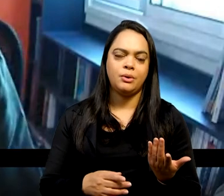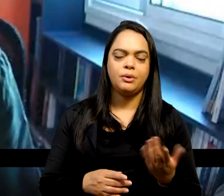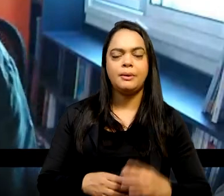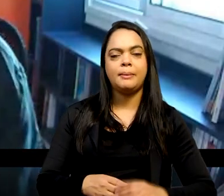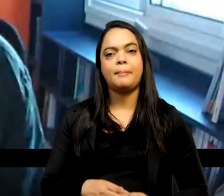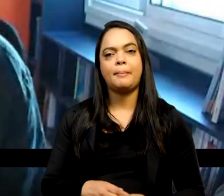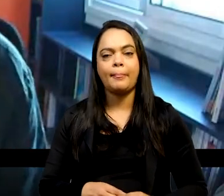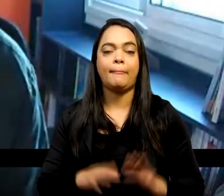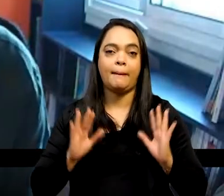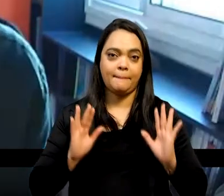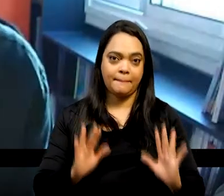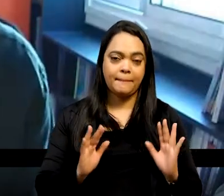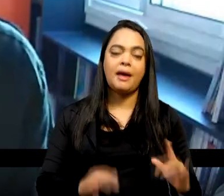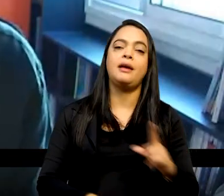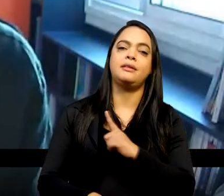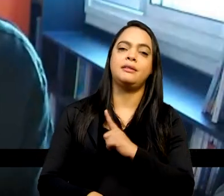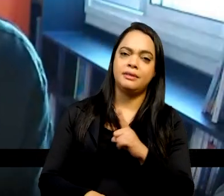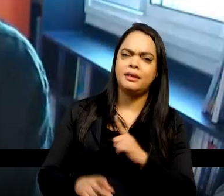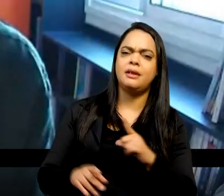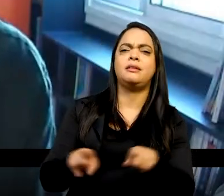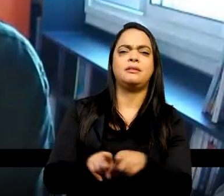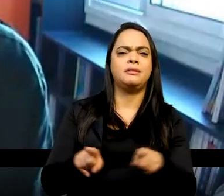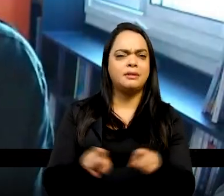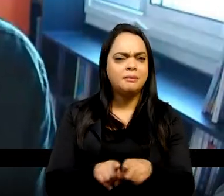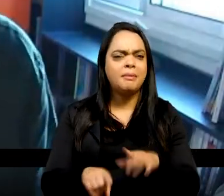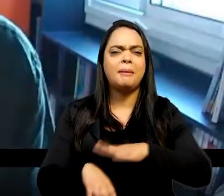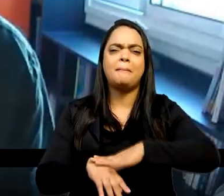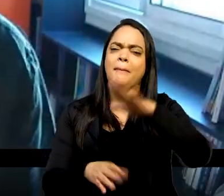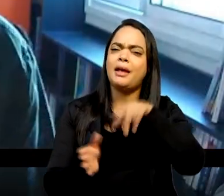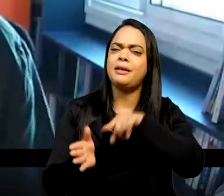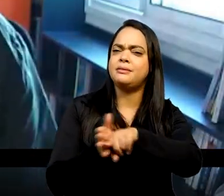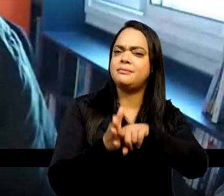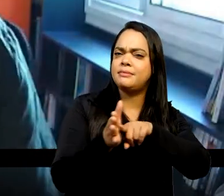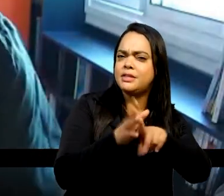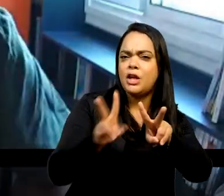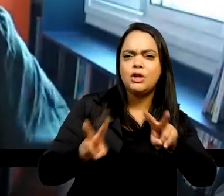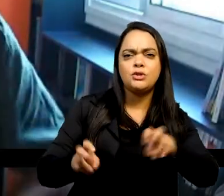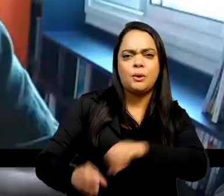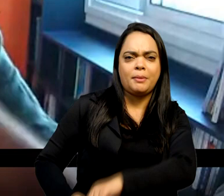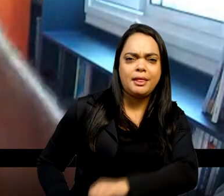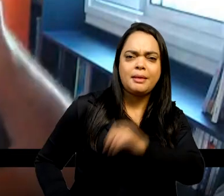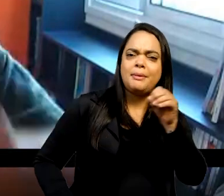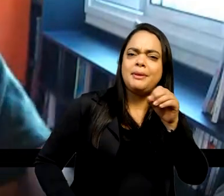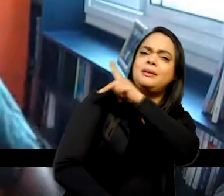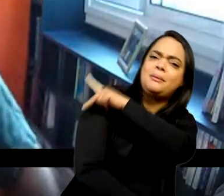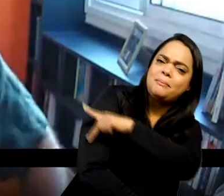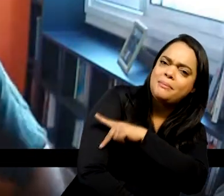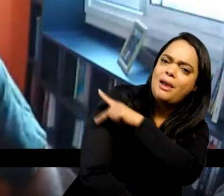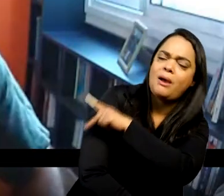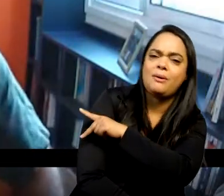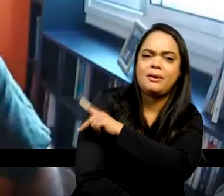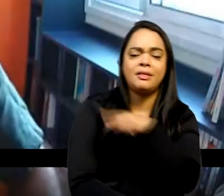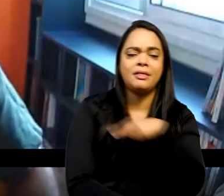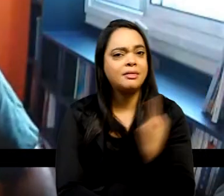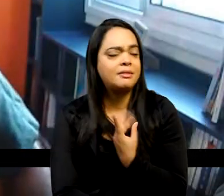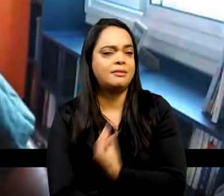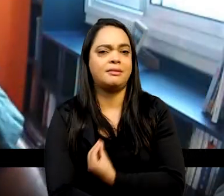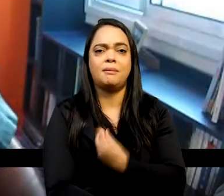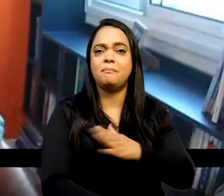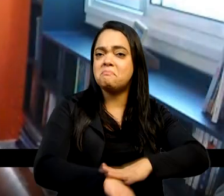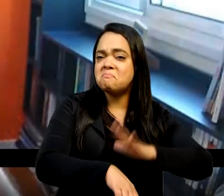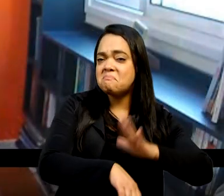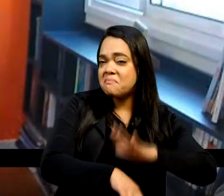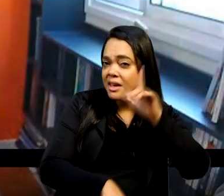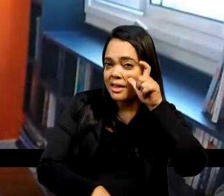de Janeiro. Mas existe também, infelizmente, cada vez mais historiografia sobre a independência no Piauí. Então, nós vivemos um momento muito interessante.